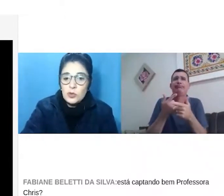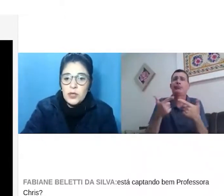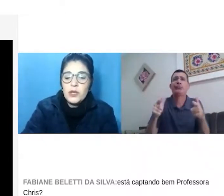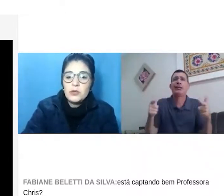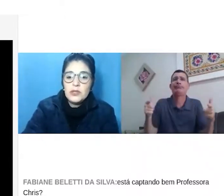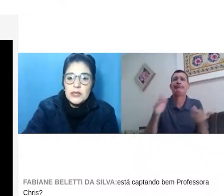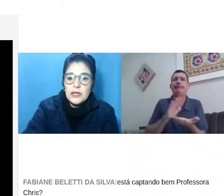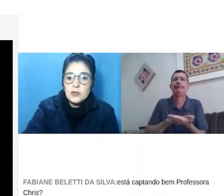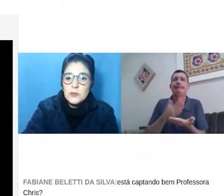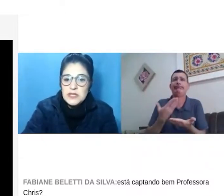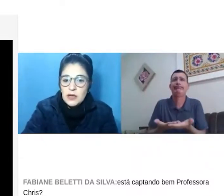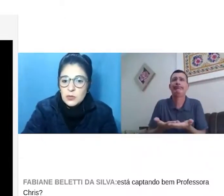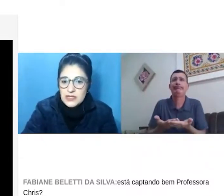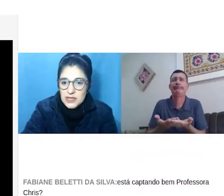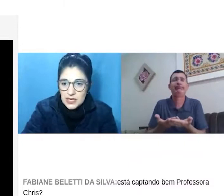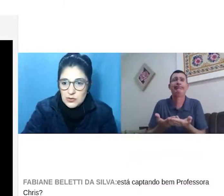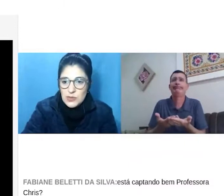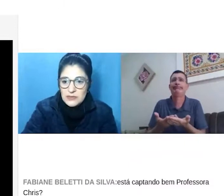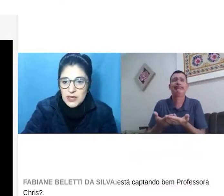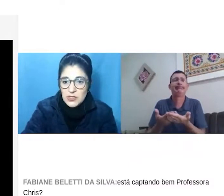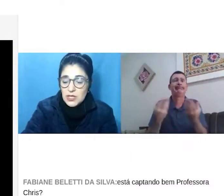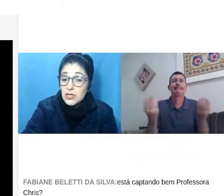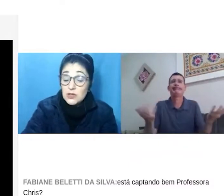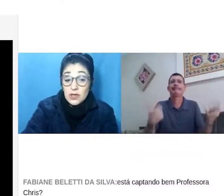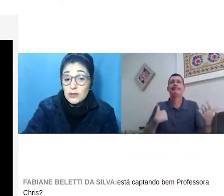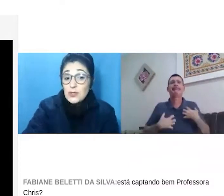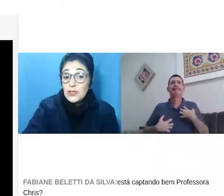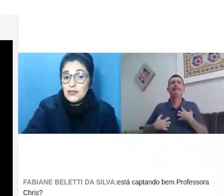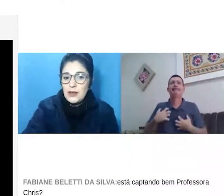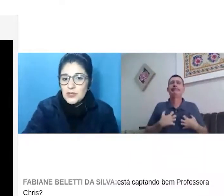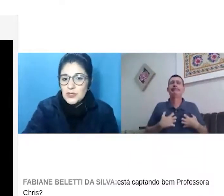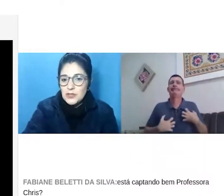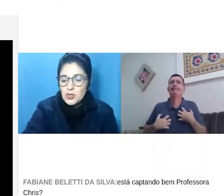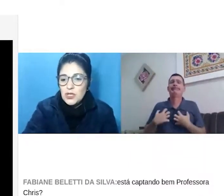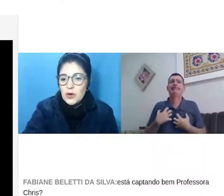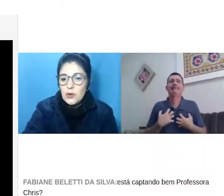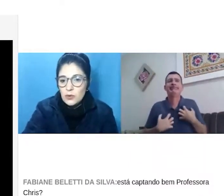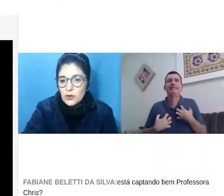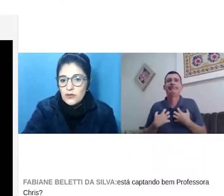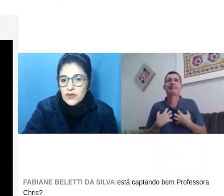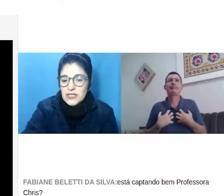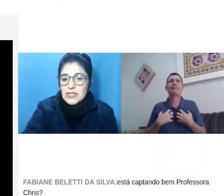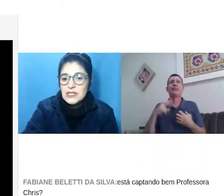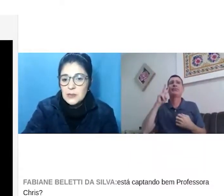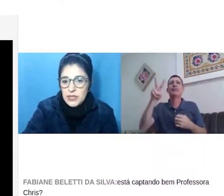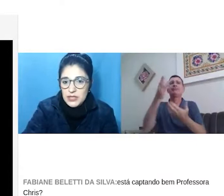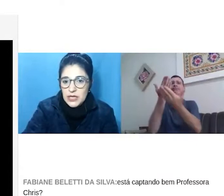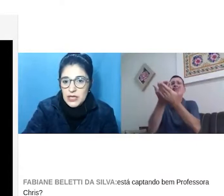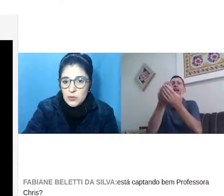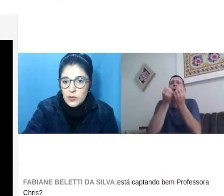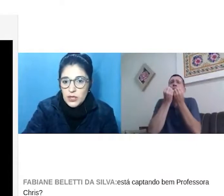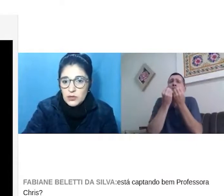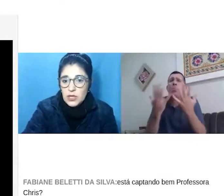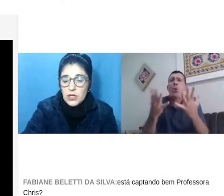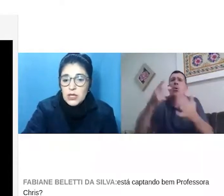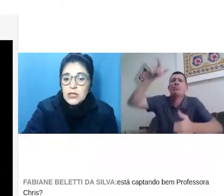Desculpa. Eu tentei ser aluna especial no mestrado de matemática. Só que eu não tinha intérpretes. Não tinha como fazer a disciplina naquele